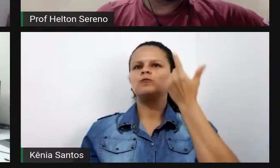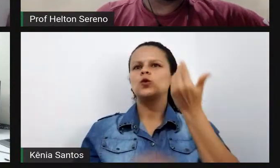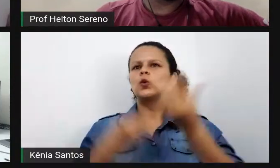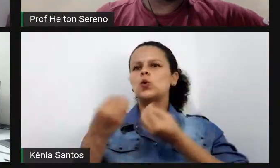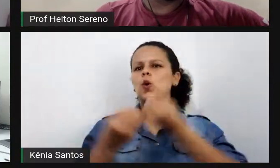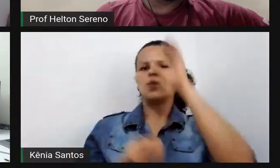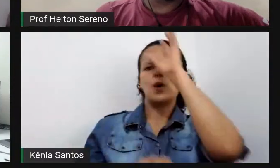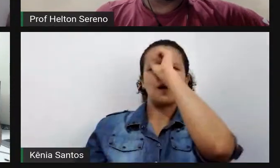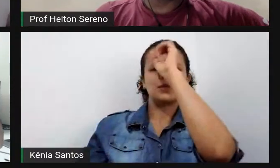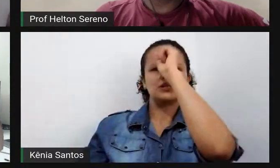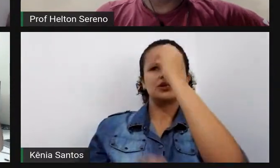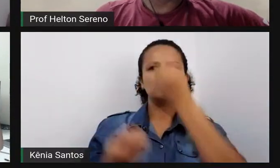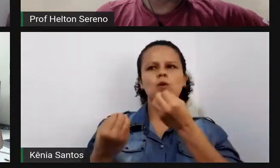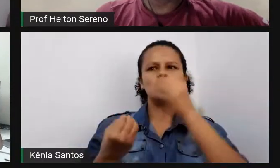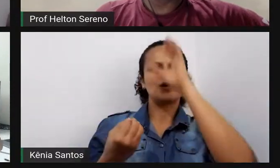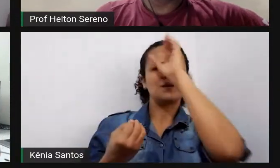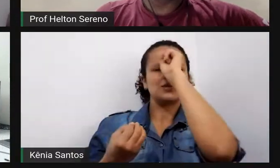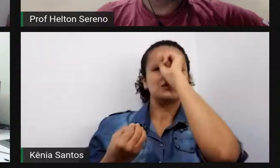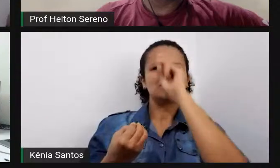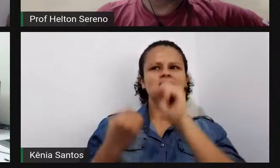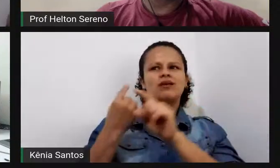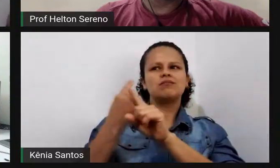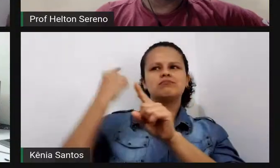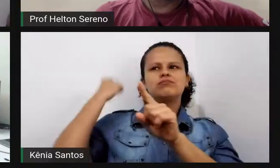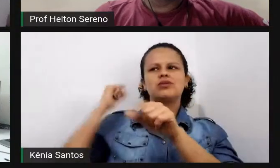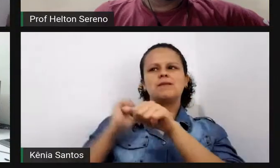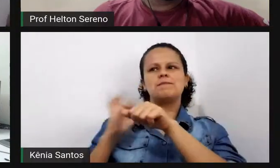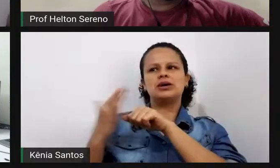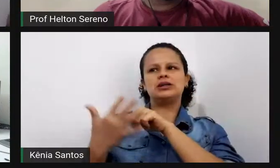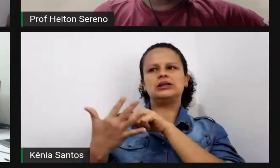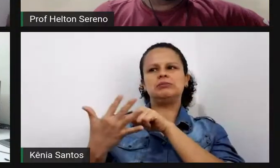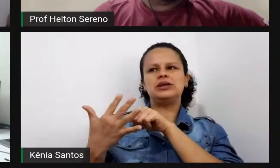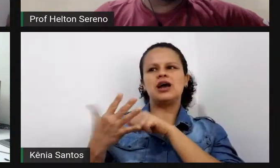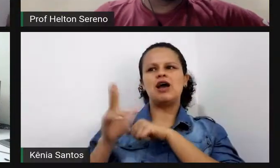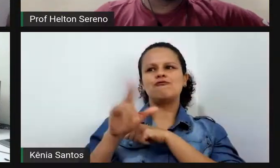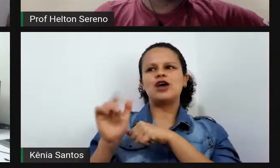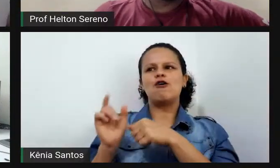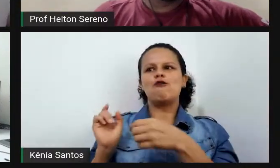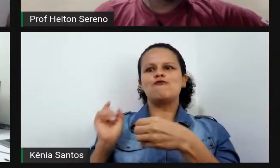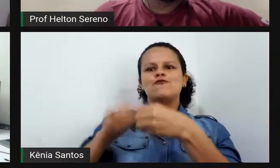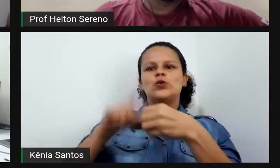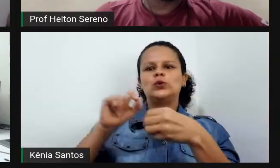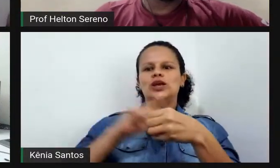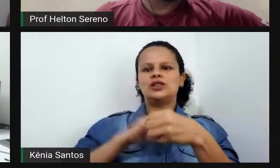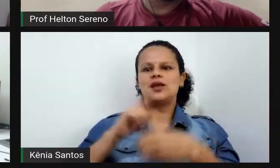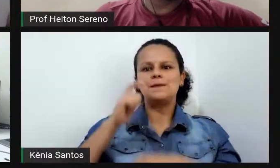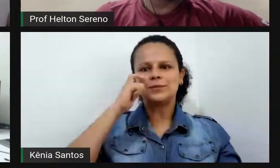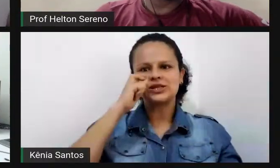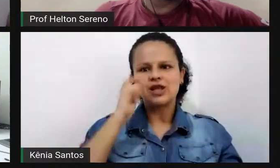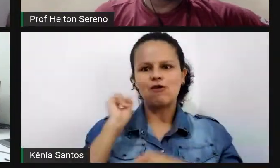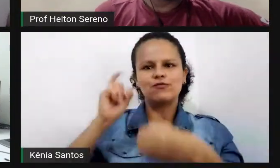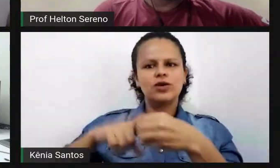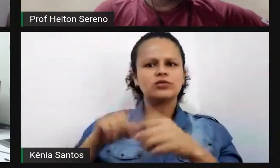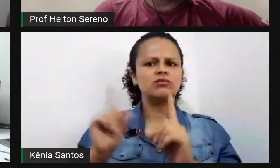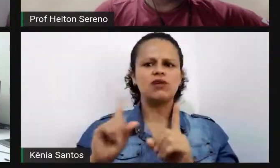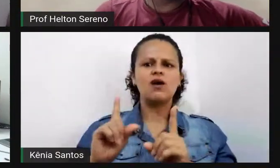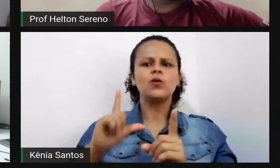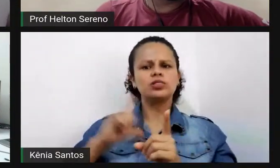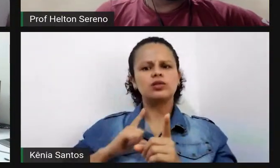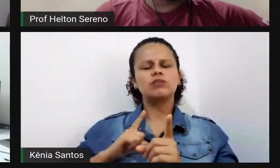dele foi pausada lá no início da pandemia e vai dar play só quando voltar e não nós estamos aprendendo nós adquirimos